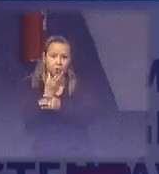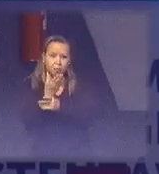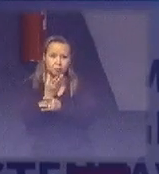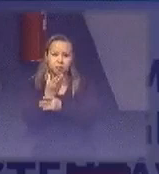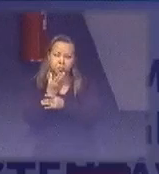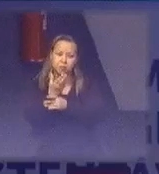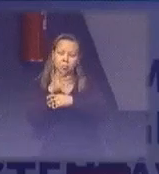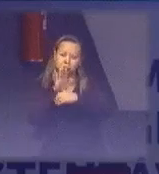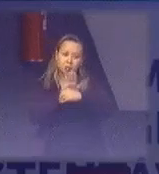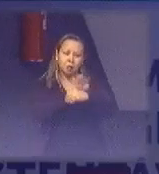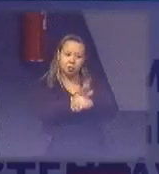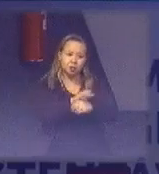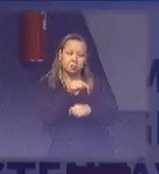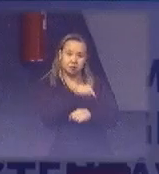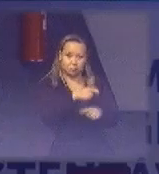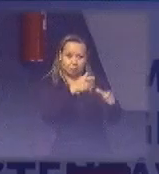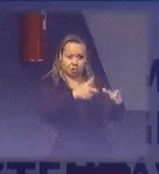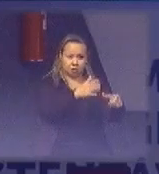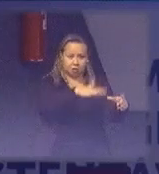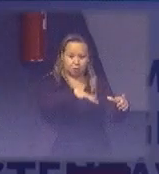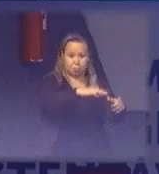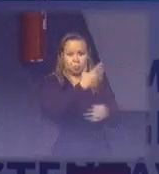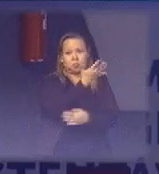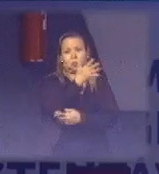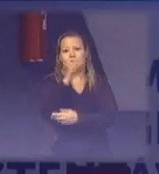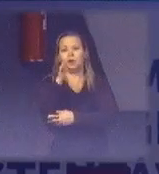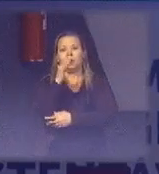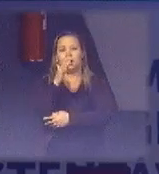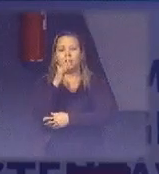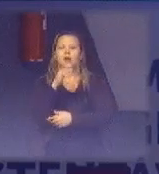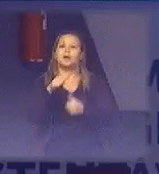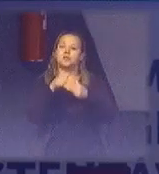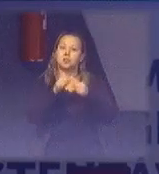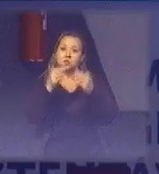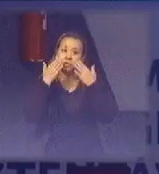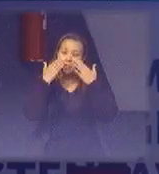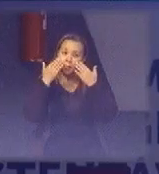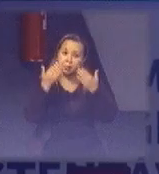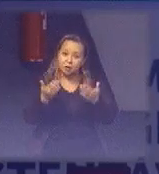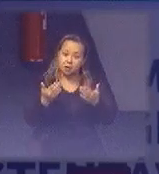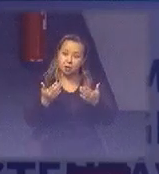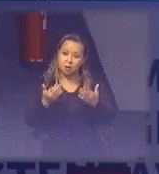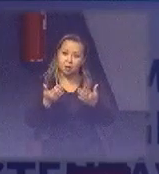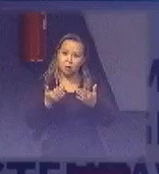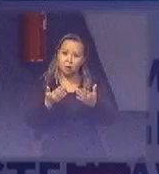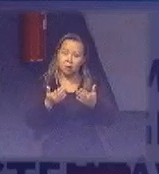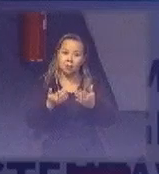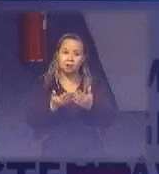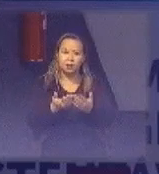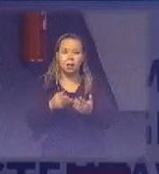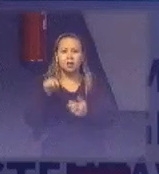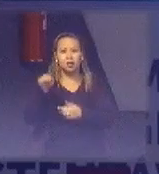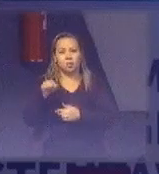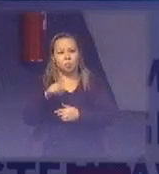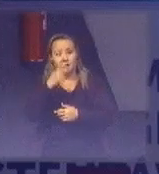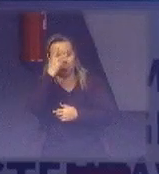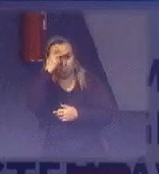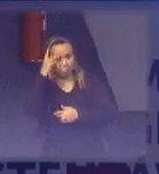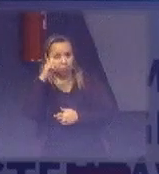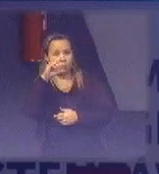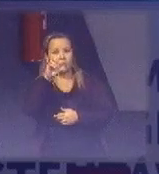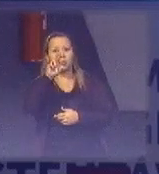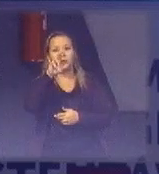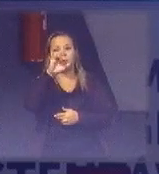de gestão socioambiental. Então, nós estamos aqui, eu estou aqui apresentando graças à sensibilidade e à decisão dela de